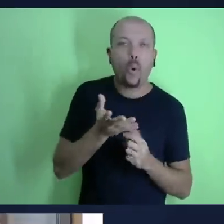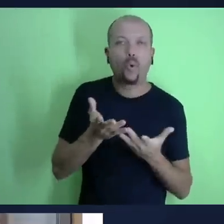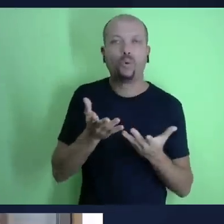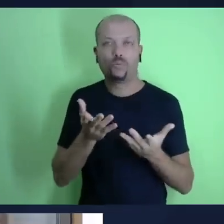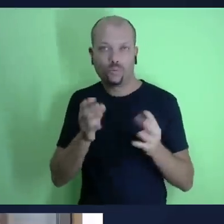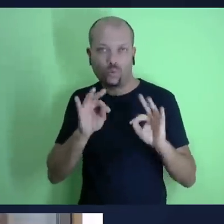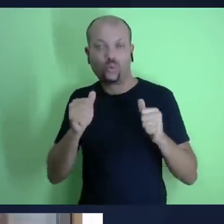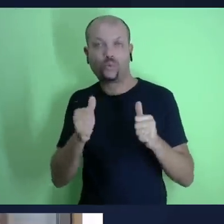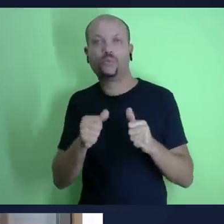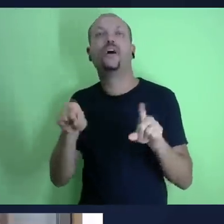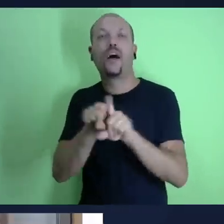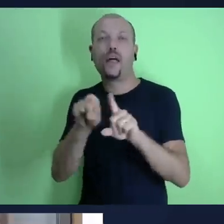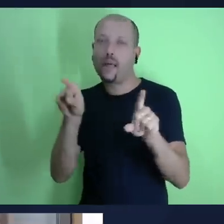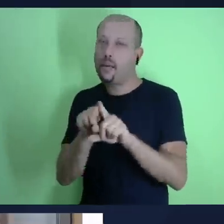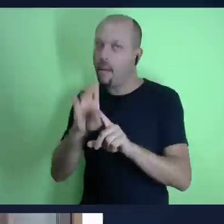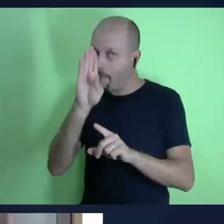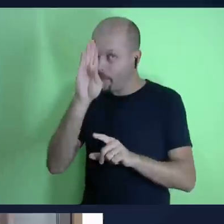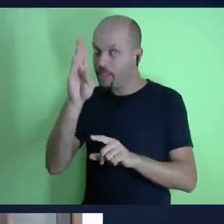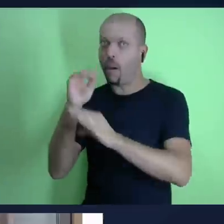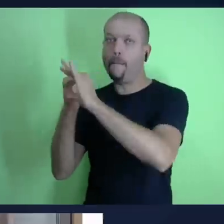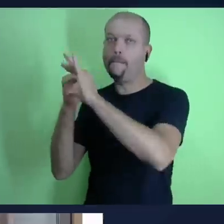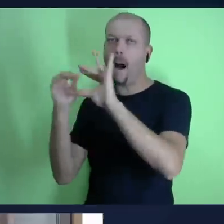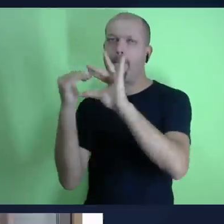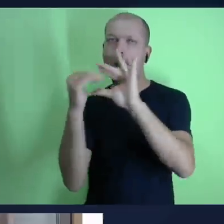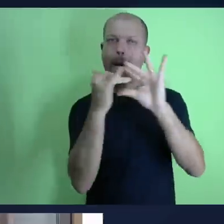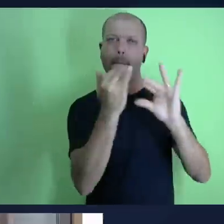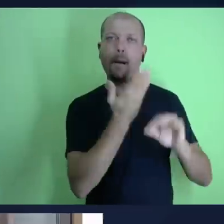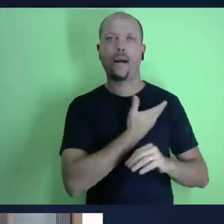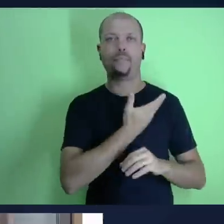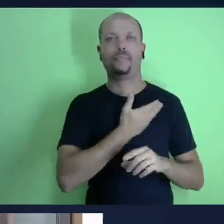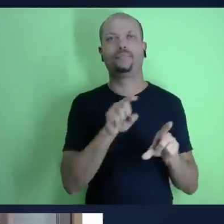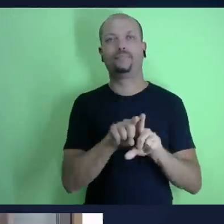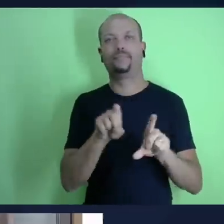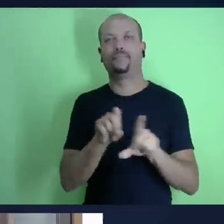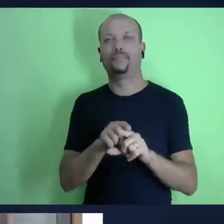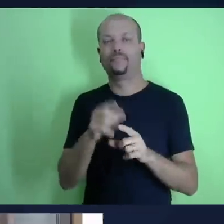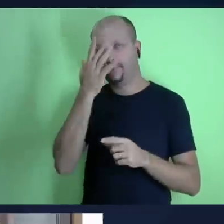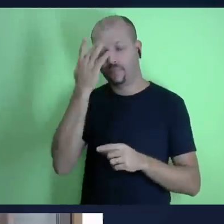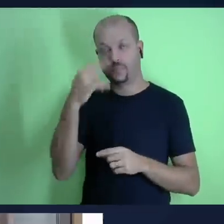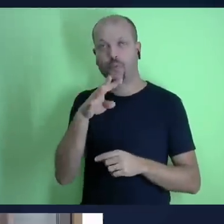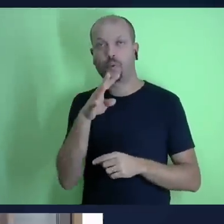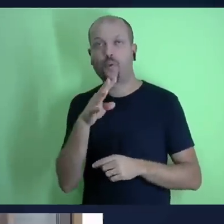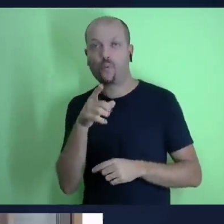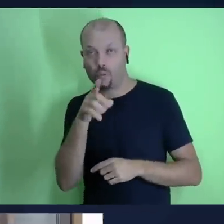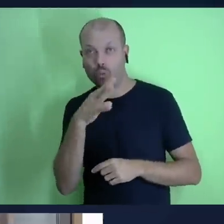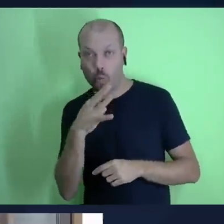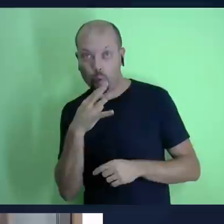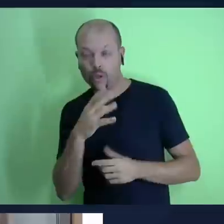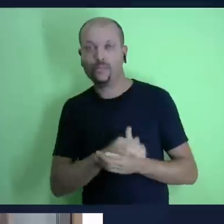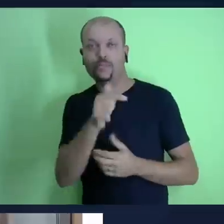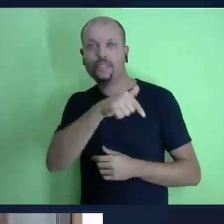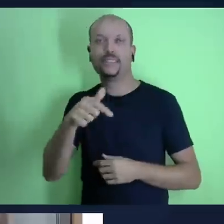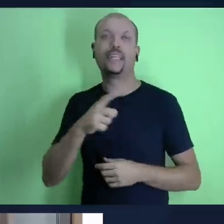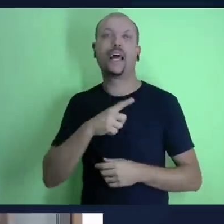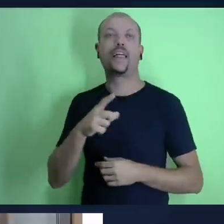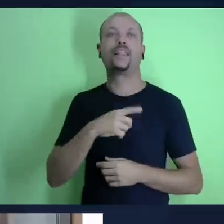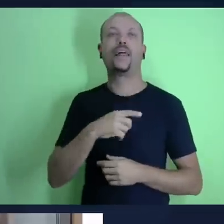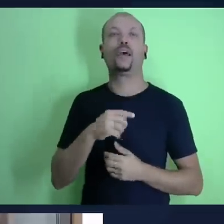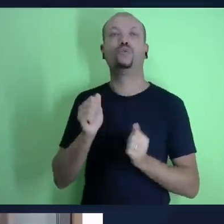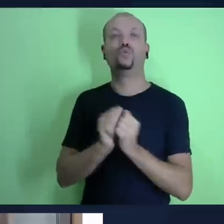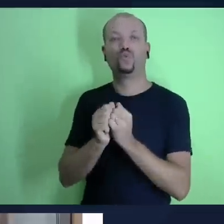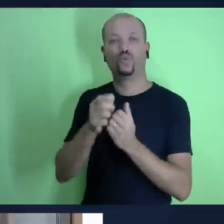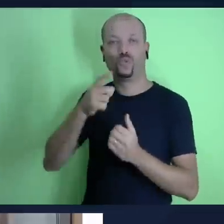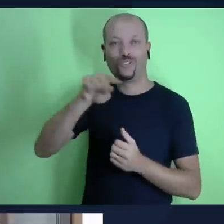impressões e principalmente compartilhe o nosso link com amigos e conhecidos e esta